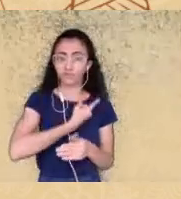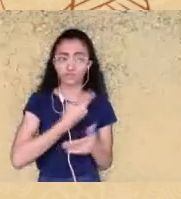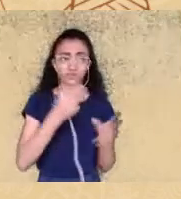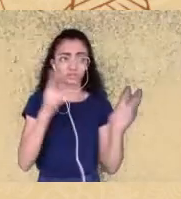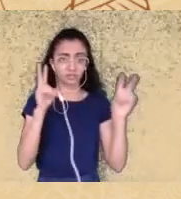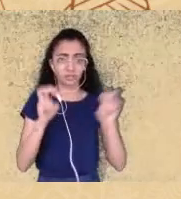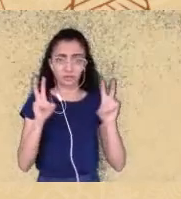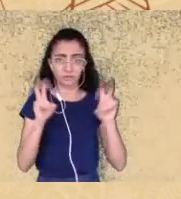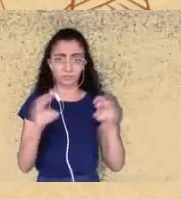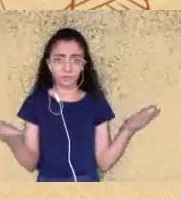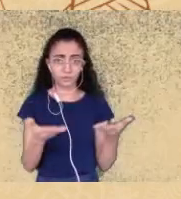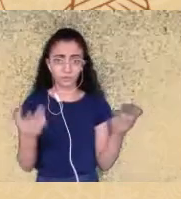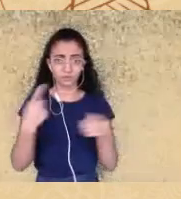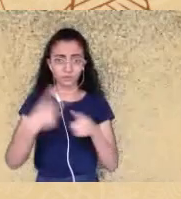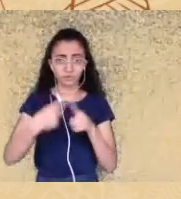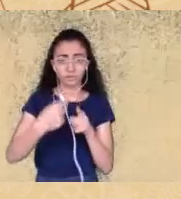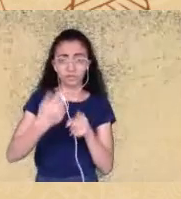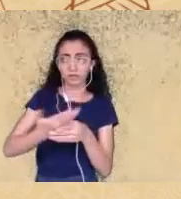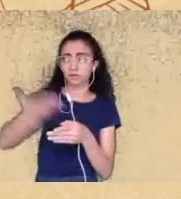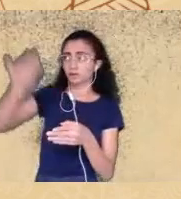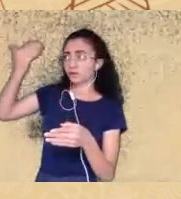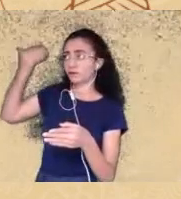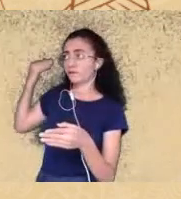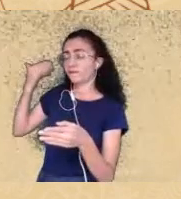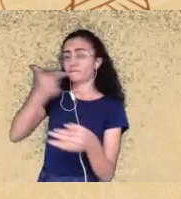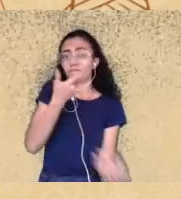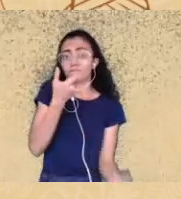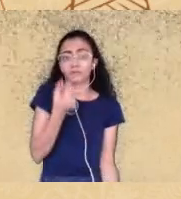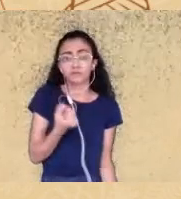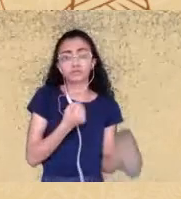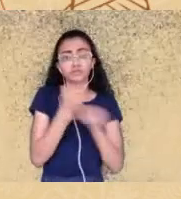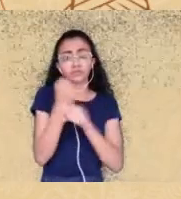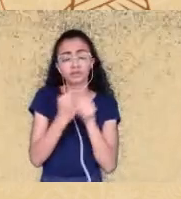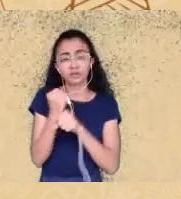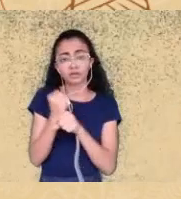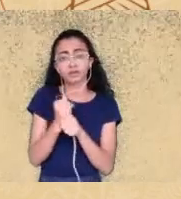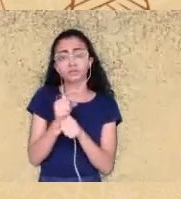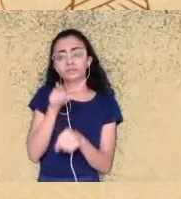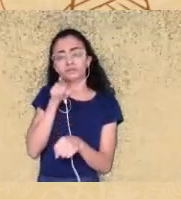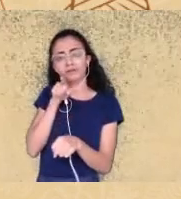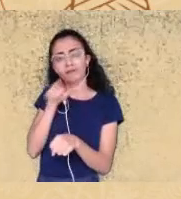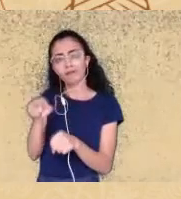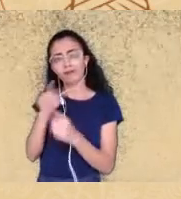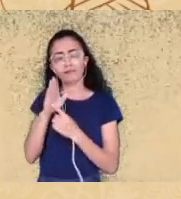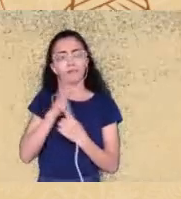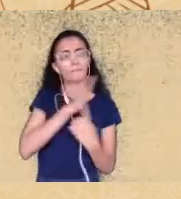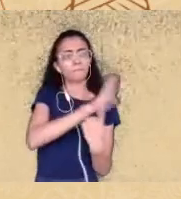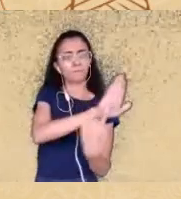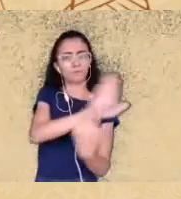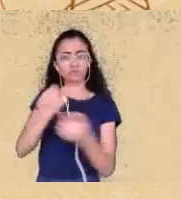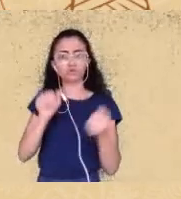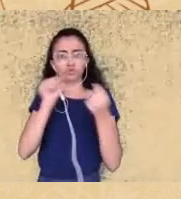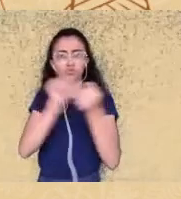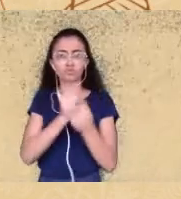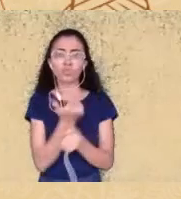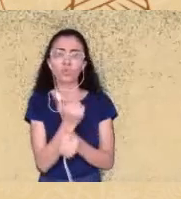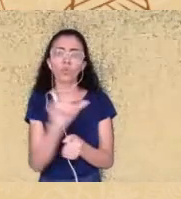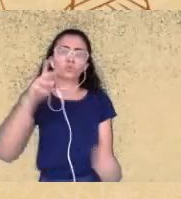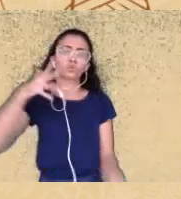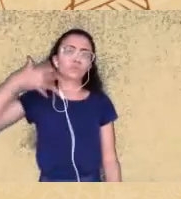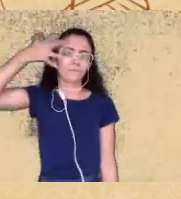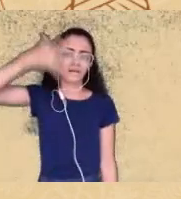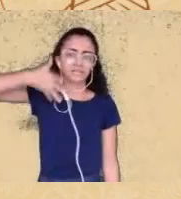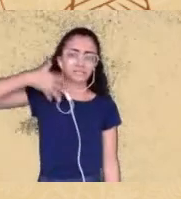trouxe junto obviamente com outras presenças fundamentais Marcos Vinícius já